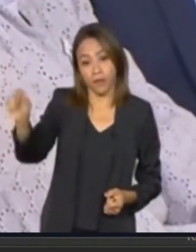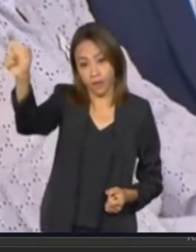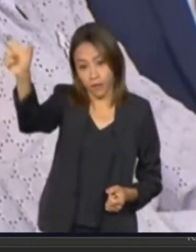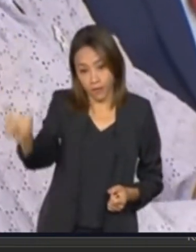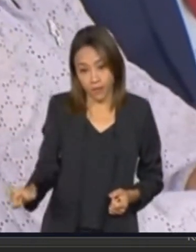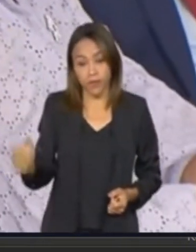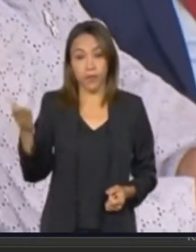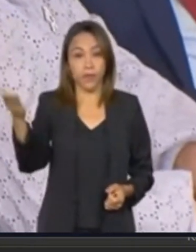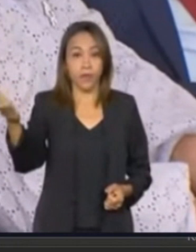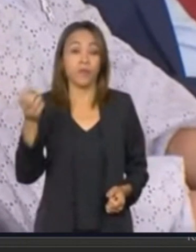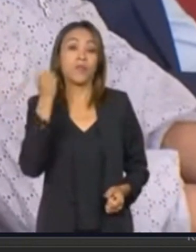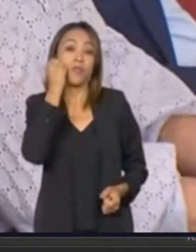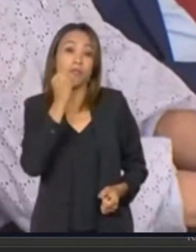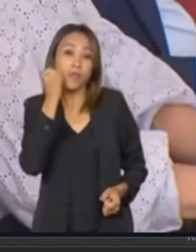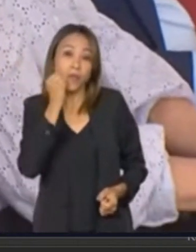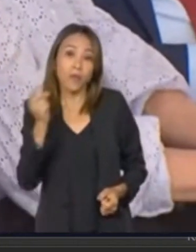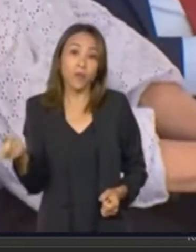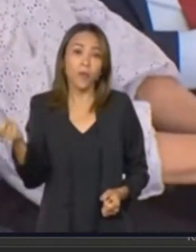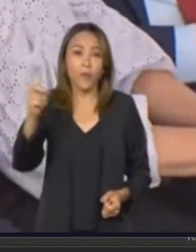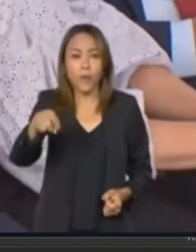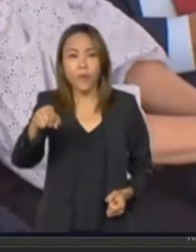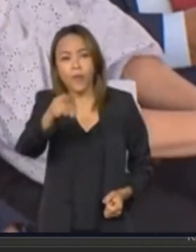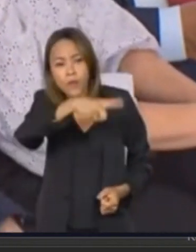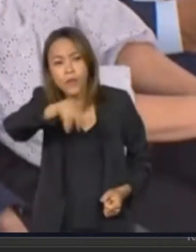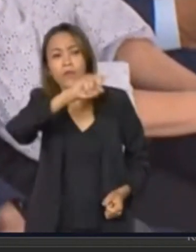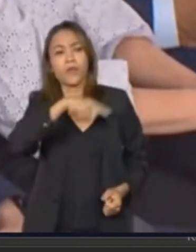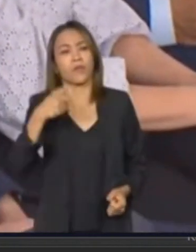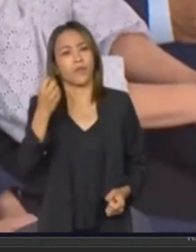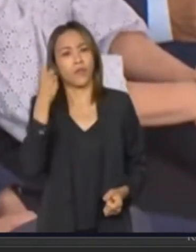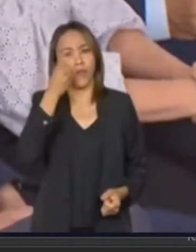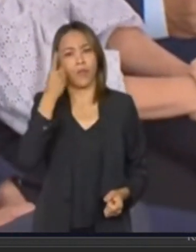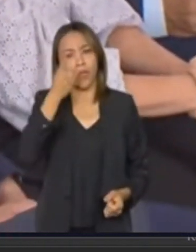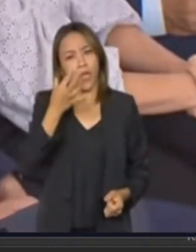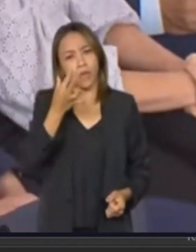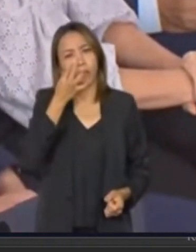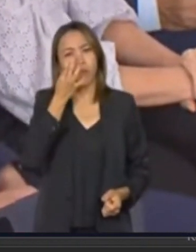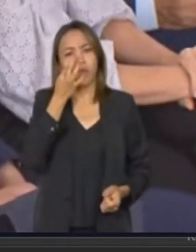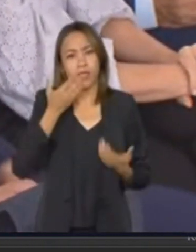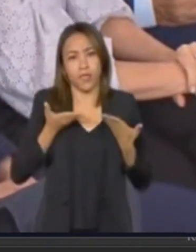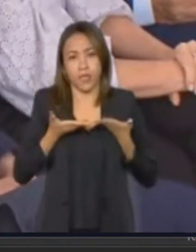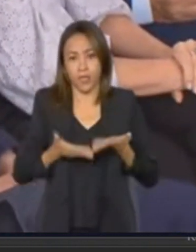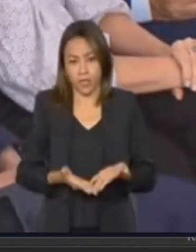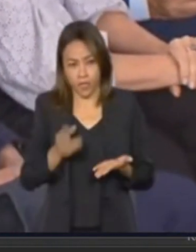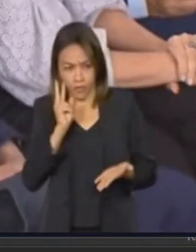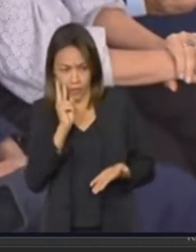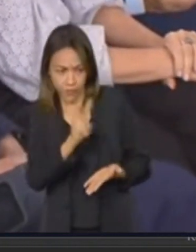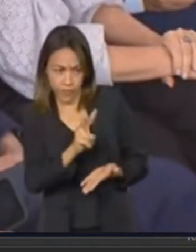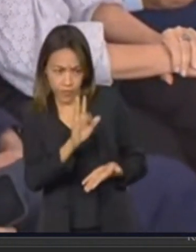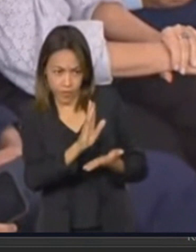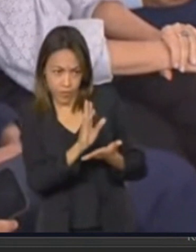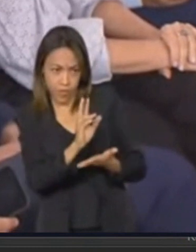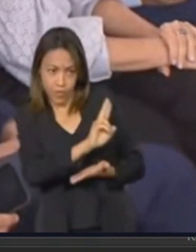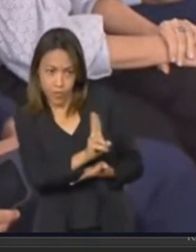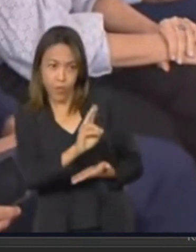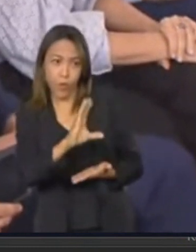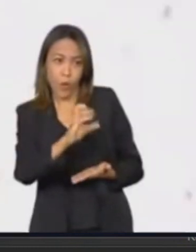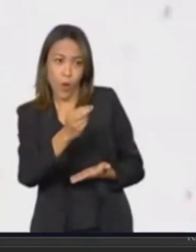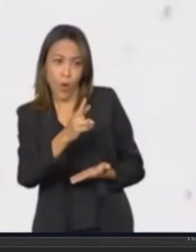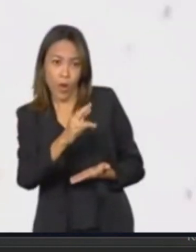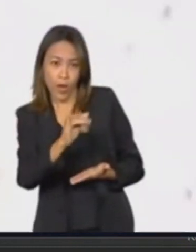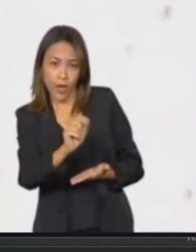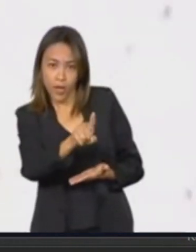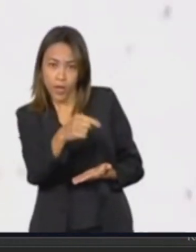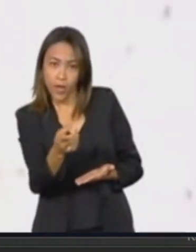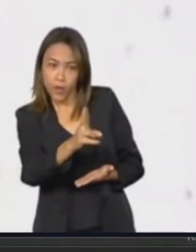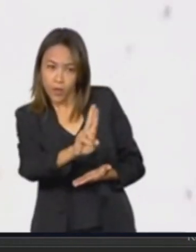Contarato. Aos deputados aqui presentes. Vi deputado Luiz Couto, deputado Rogério Corrêa, deputado Tulo